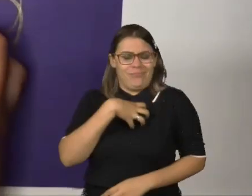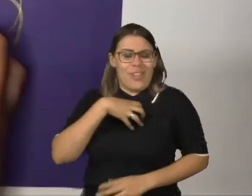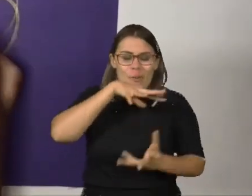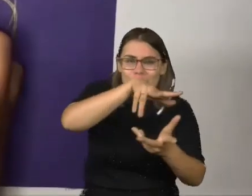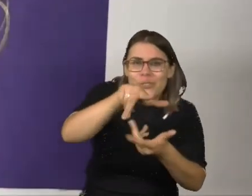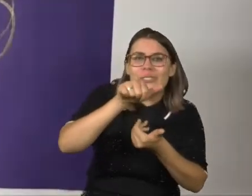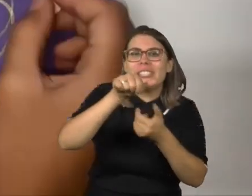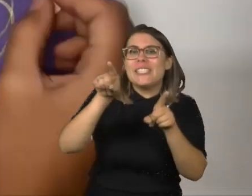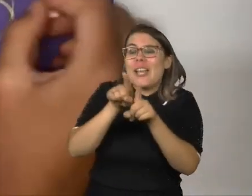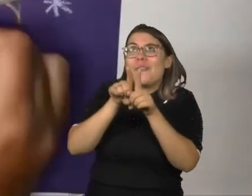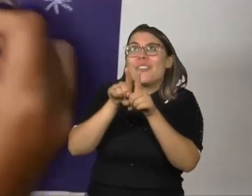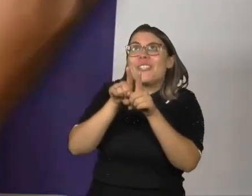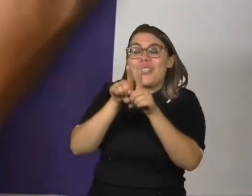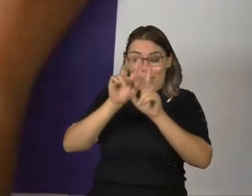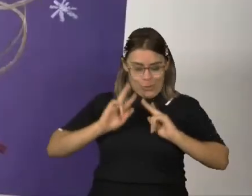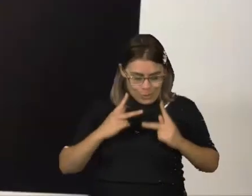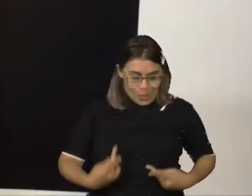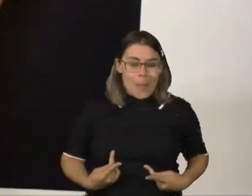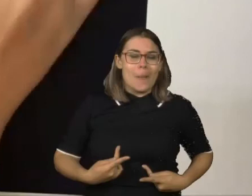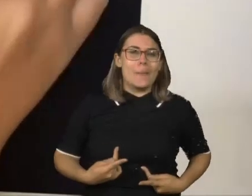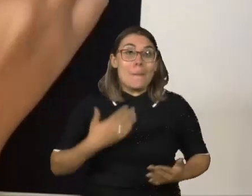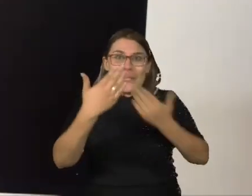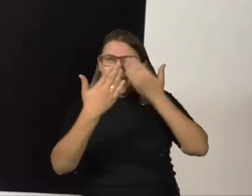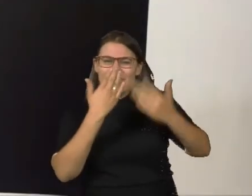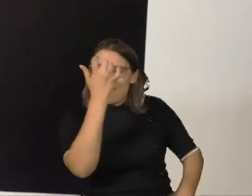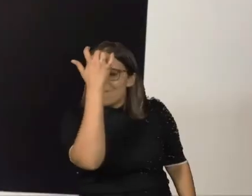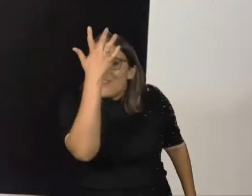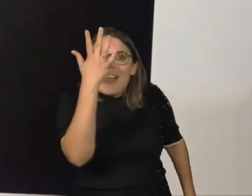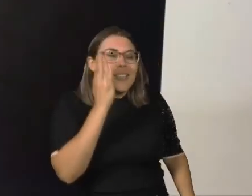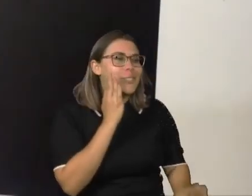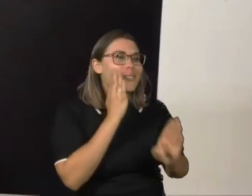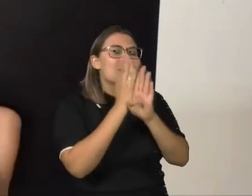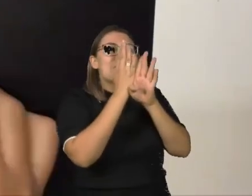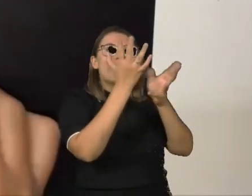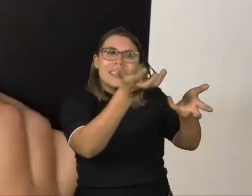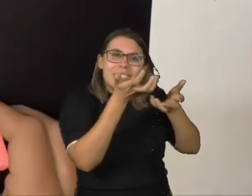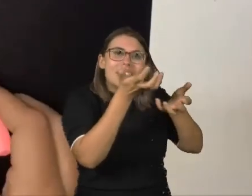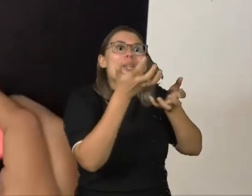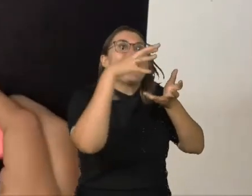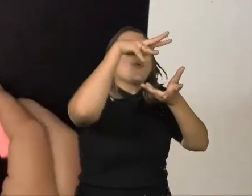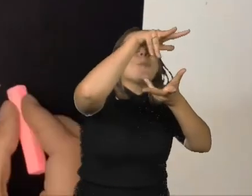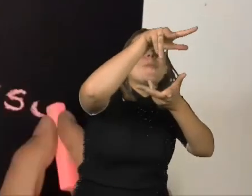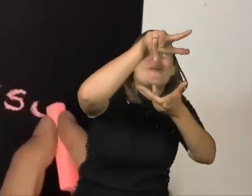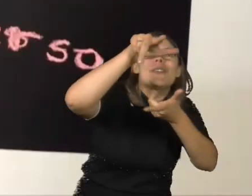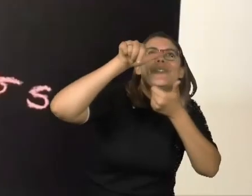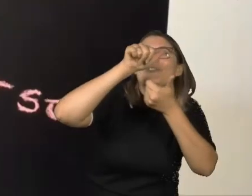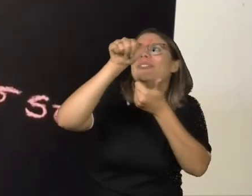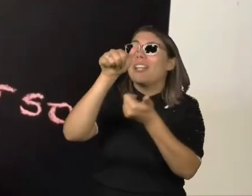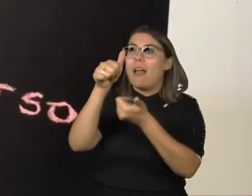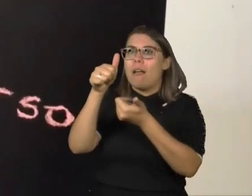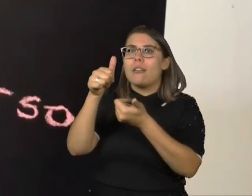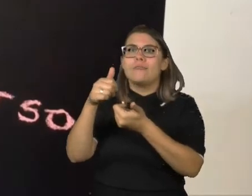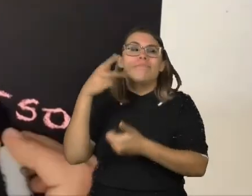mundo e ao ser humano. Na psicologia, foi fácil reconhecer o desejo de atuar no universo clínico. Logo, a